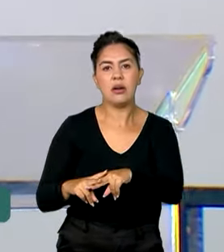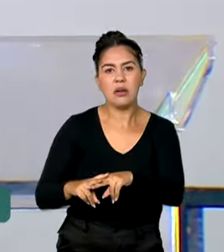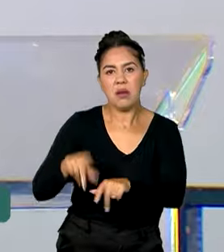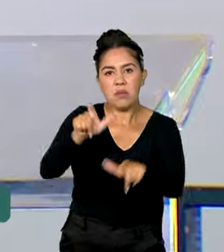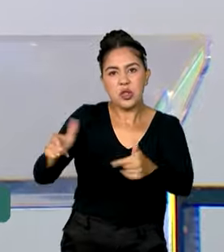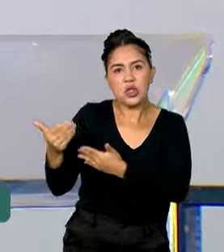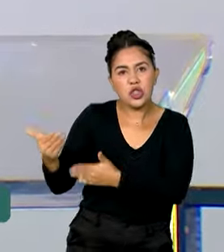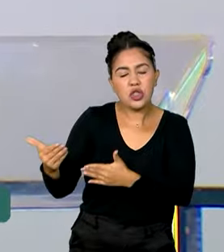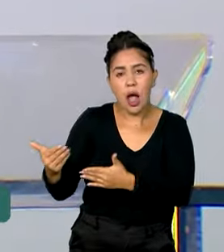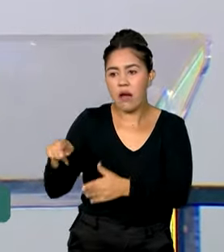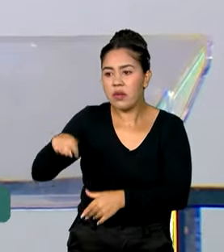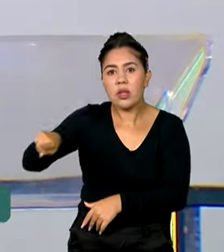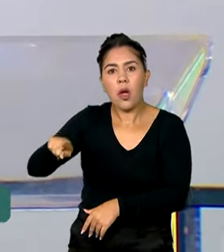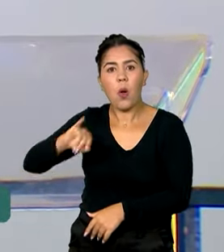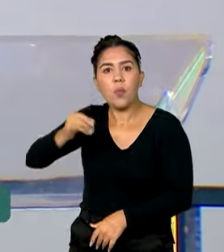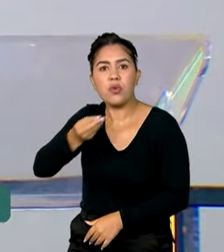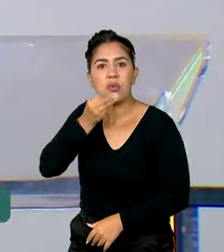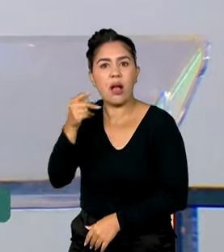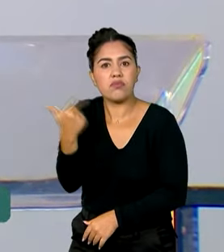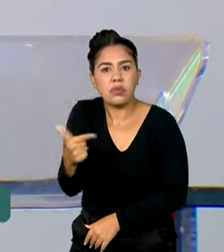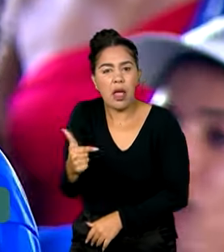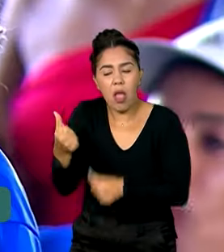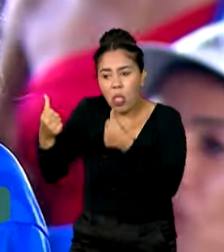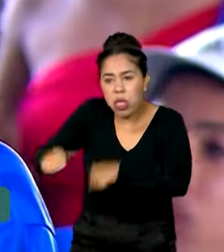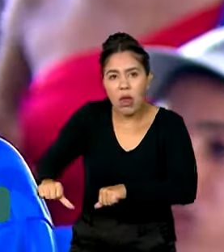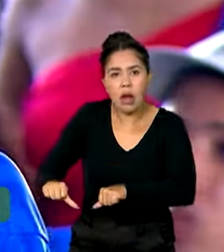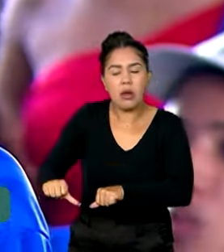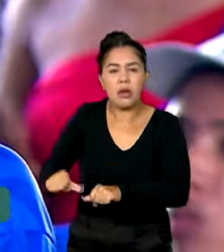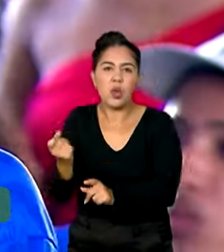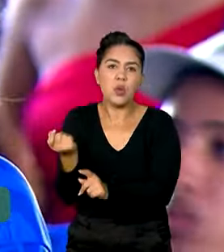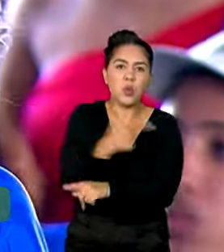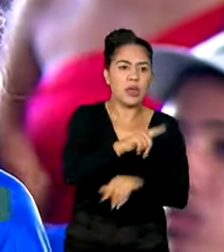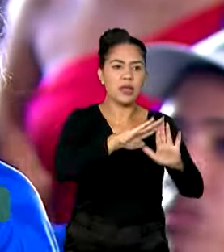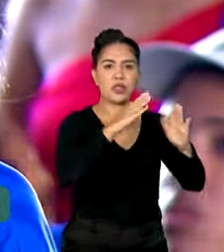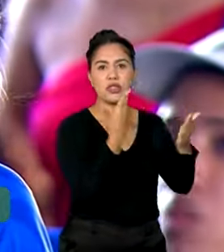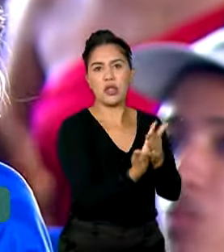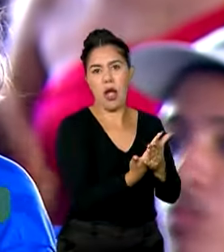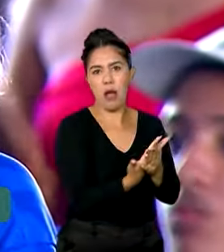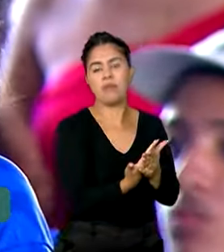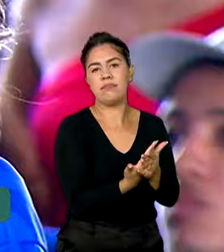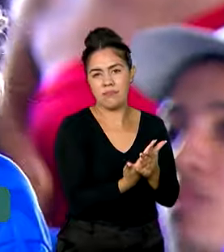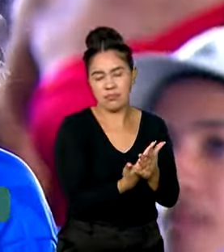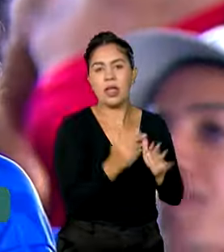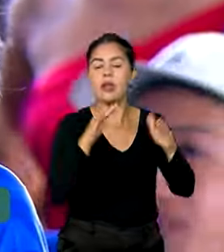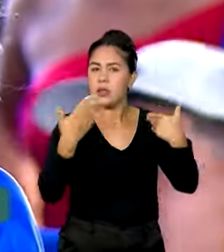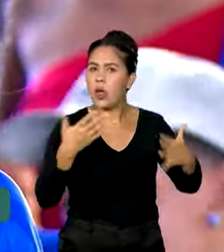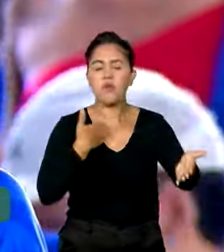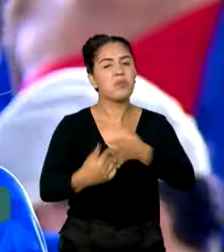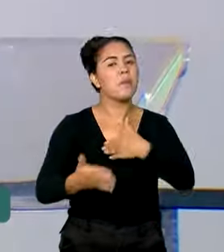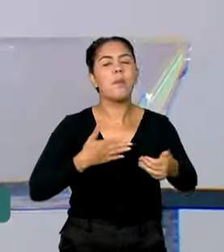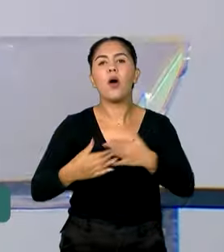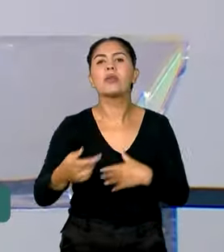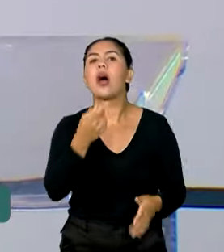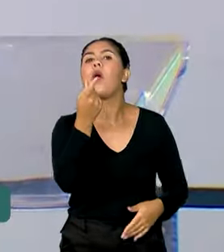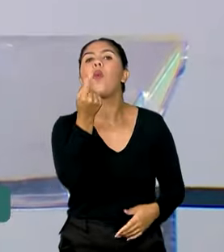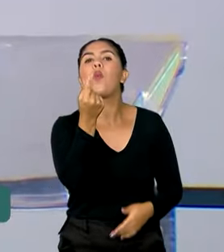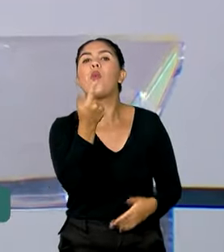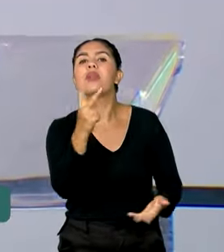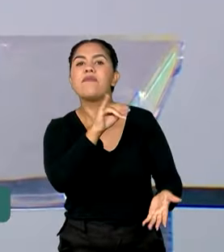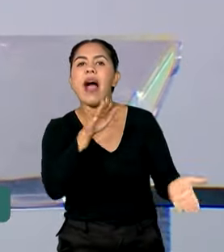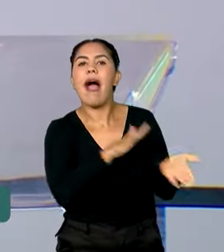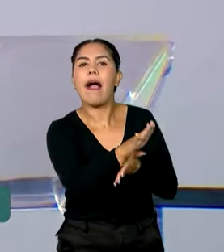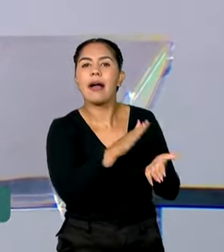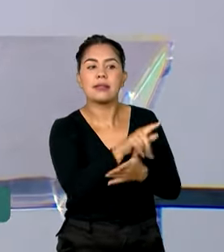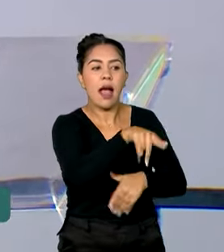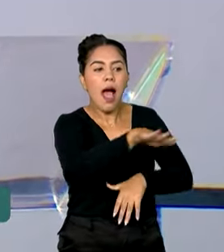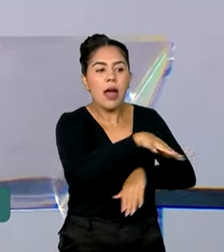meninada que não teve oportunidade do que investir na escola. E por isso não importa quanto custa, o que